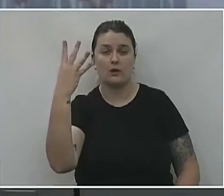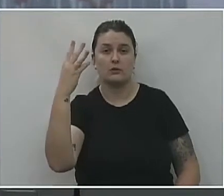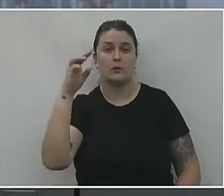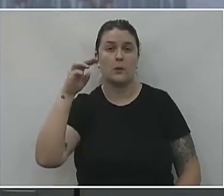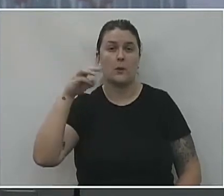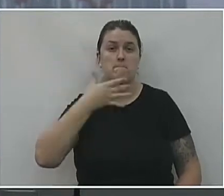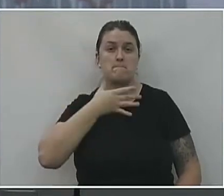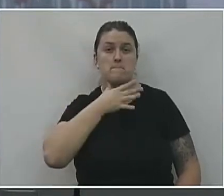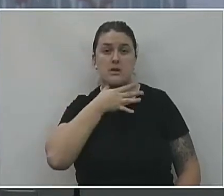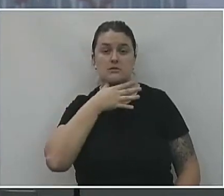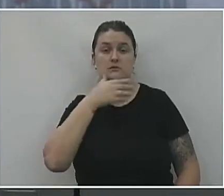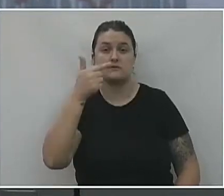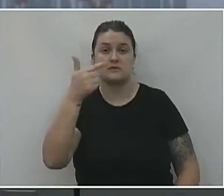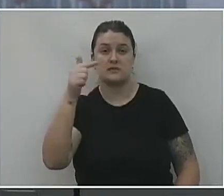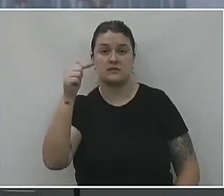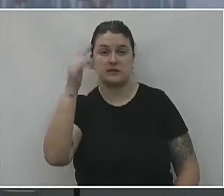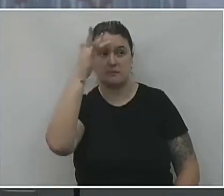27.